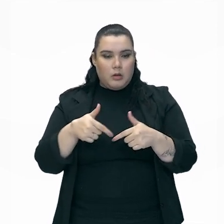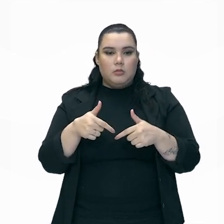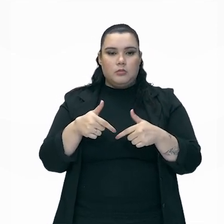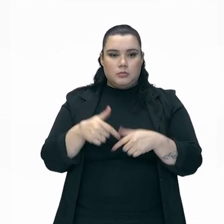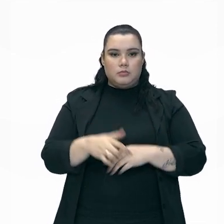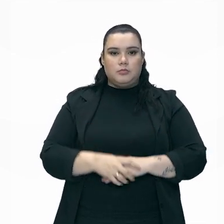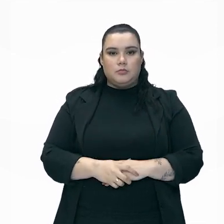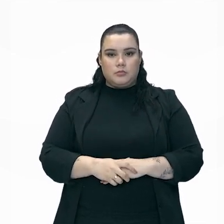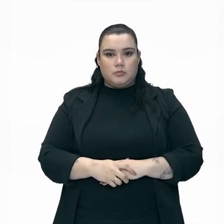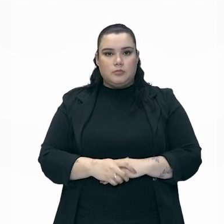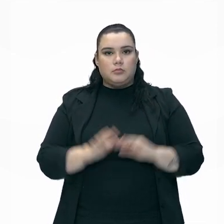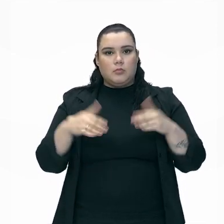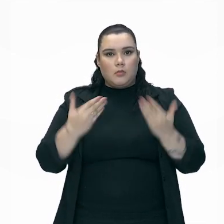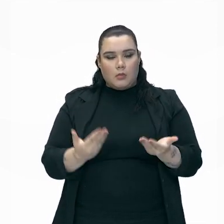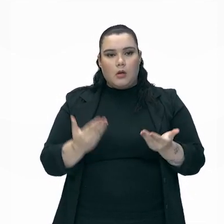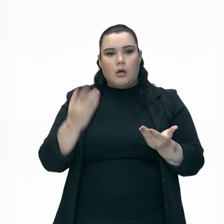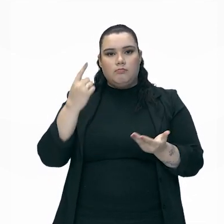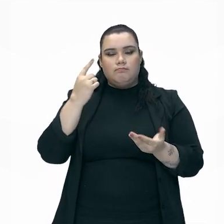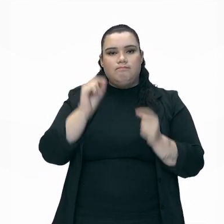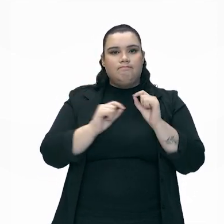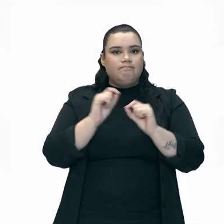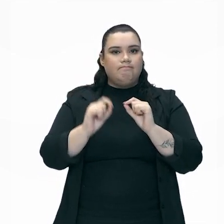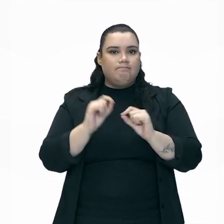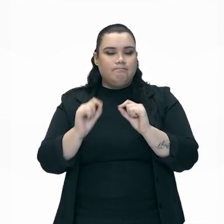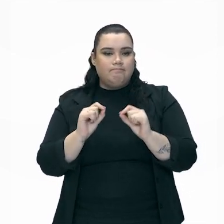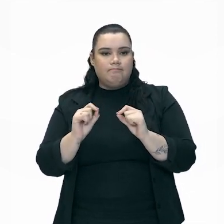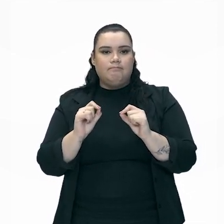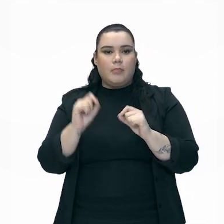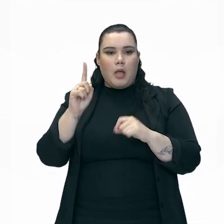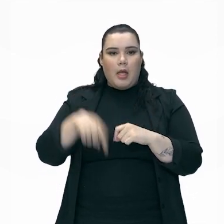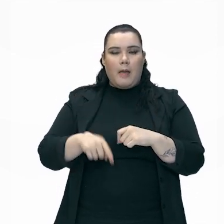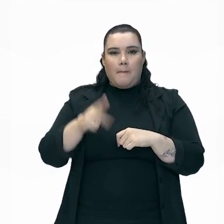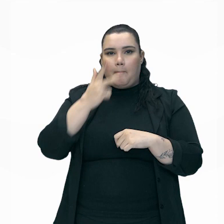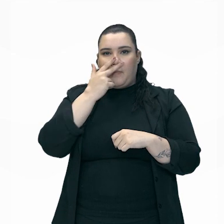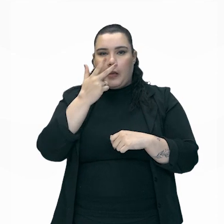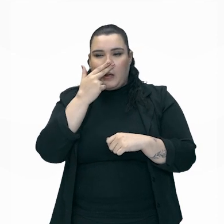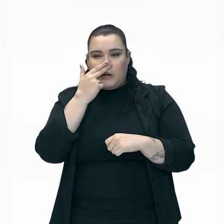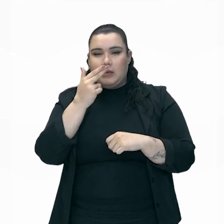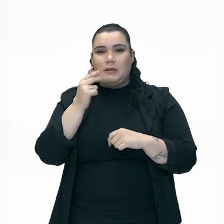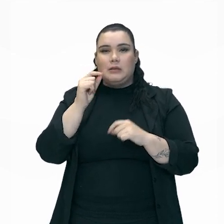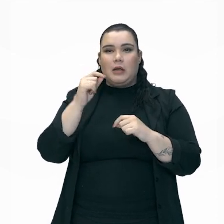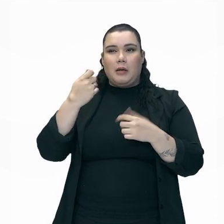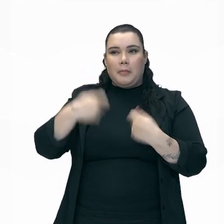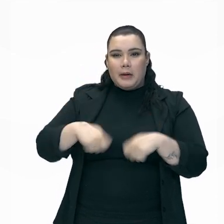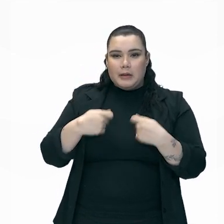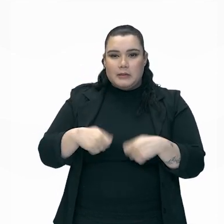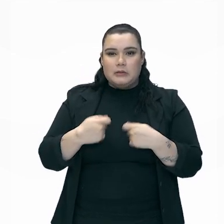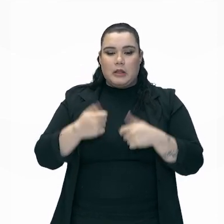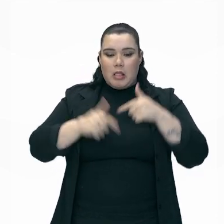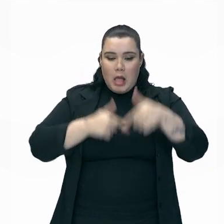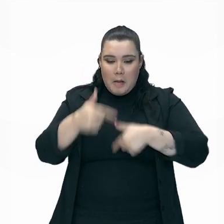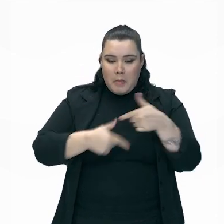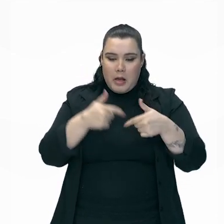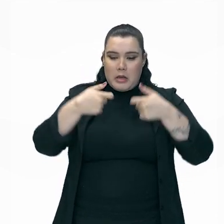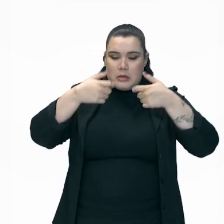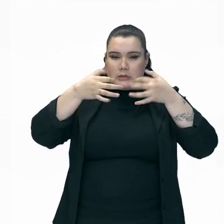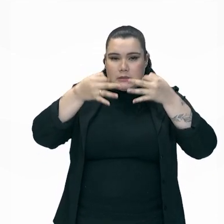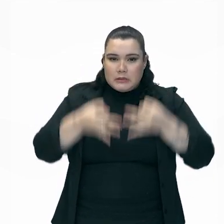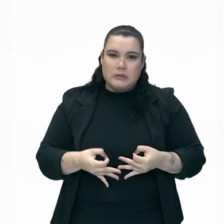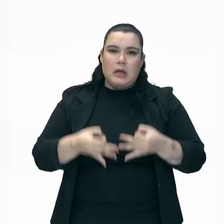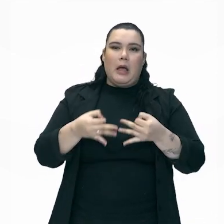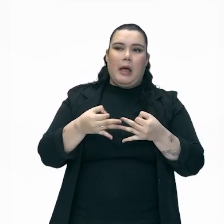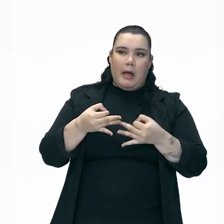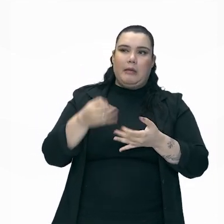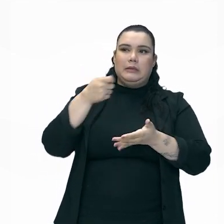os que ficam, o que estão, eles são assim, é uma pressão muito grande para ter o quê? Mais eficiência. Tem que